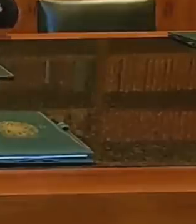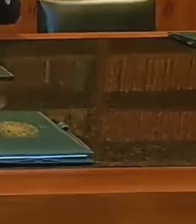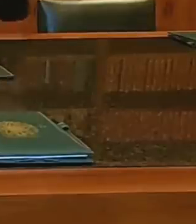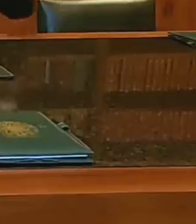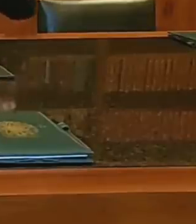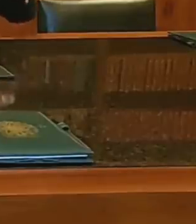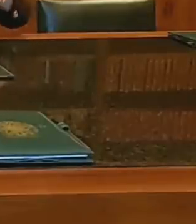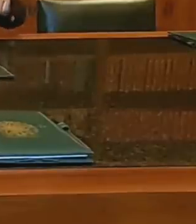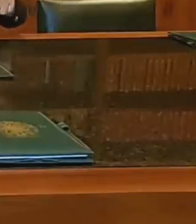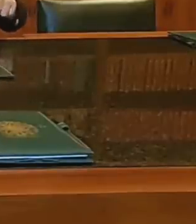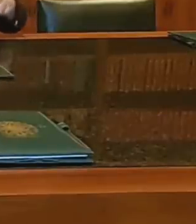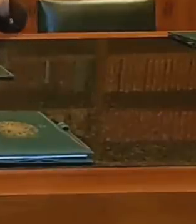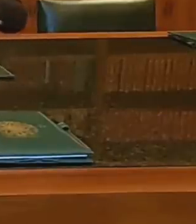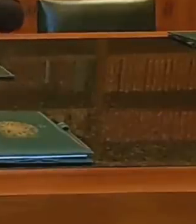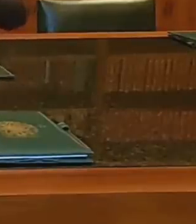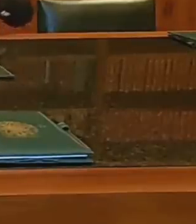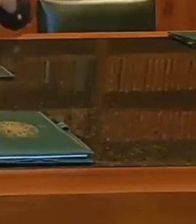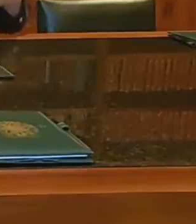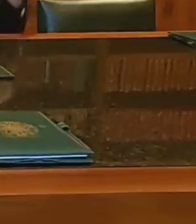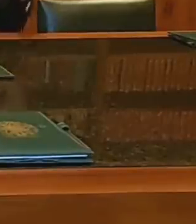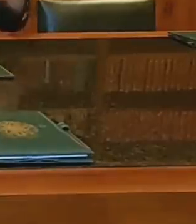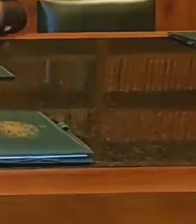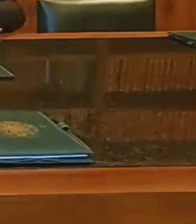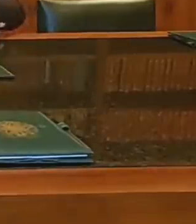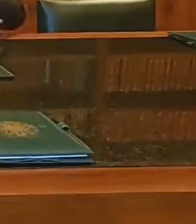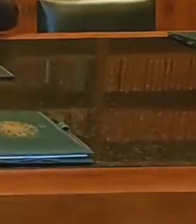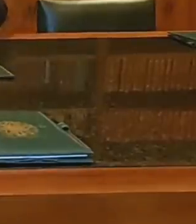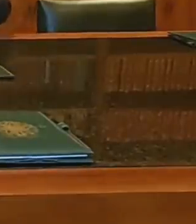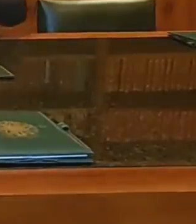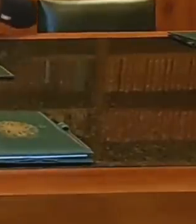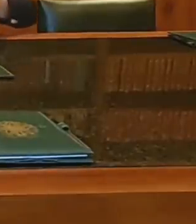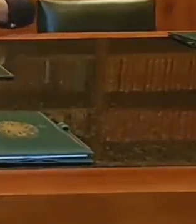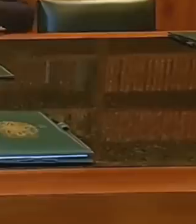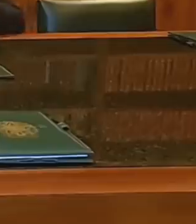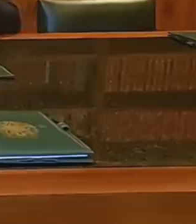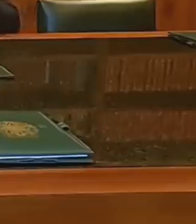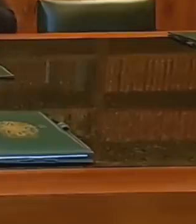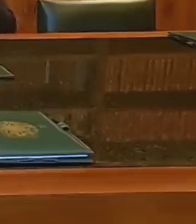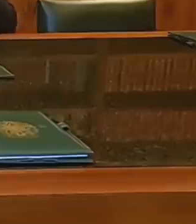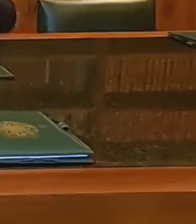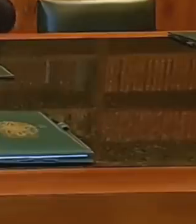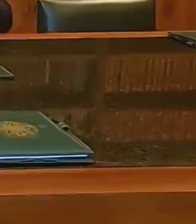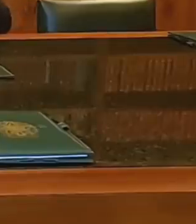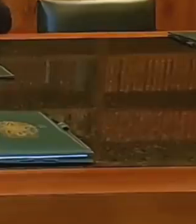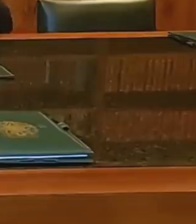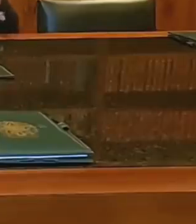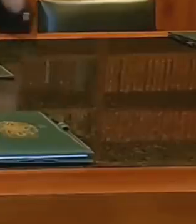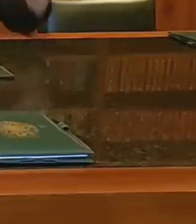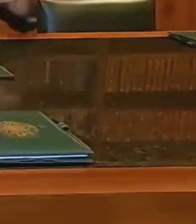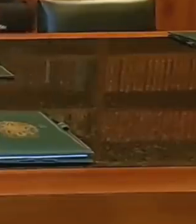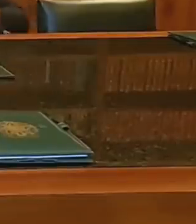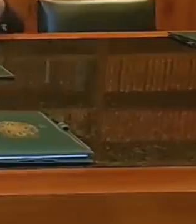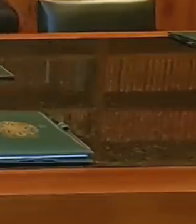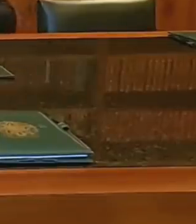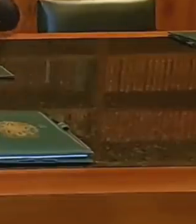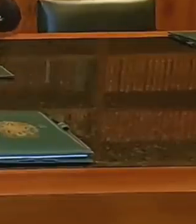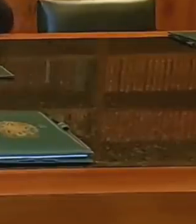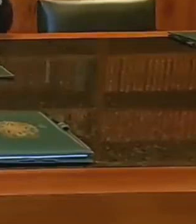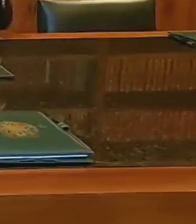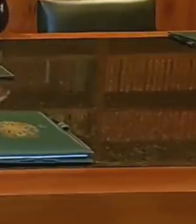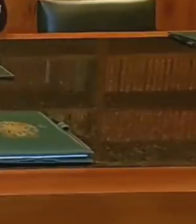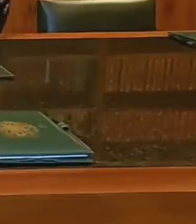coordenar os ministros, é conversar com os ministros, é buscar soluções. Também eu falo muito